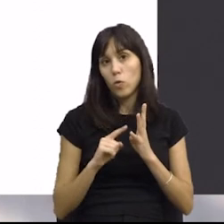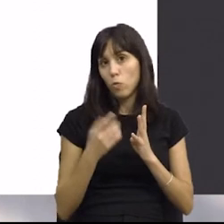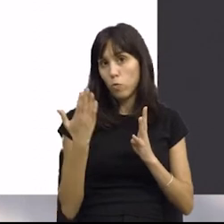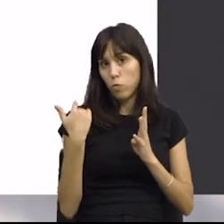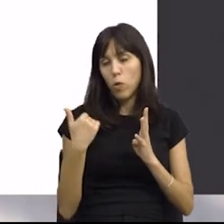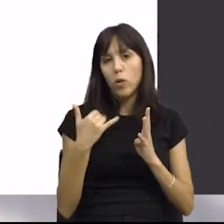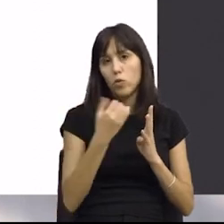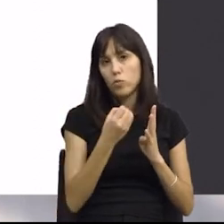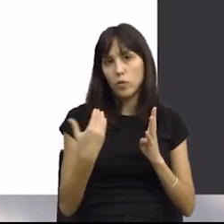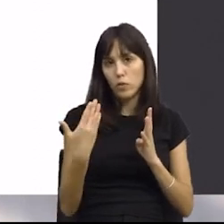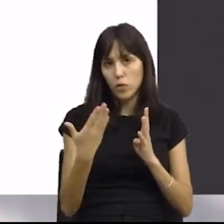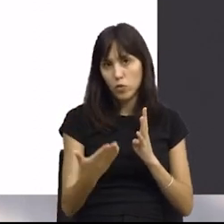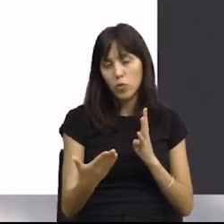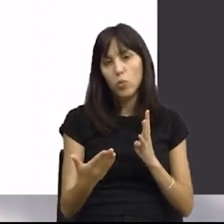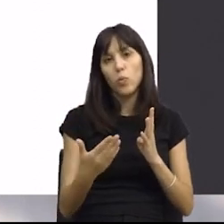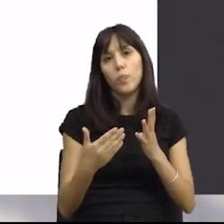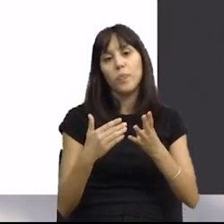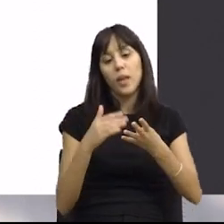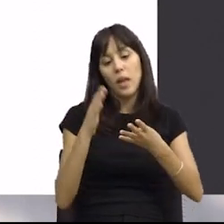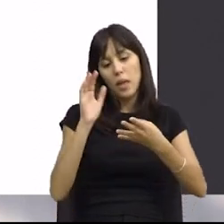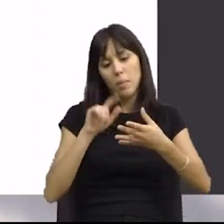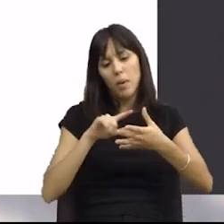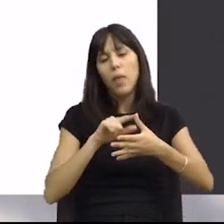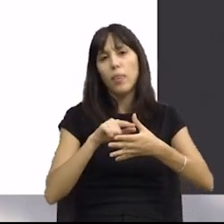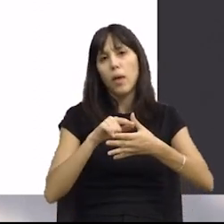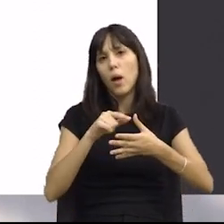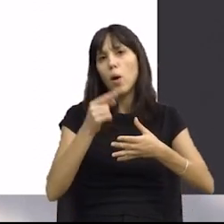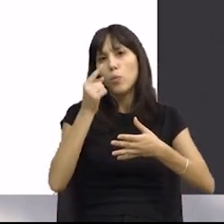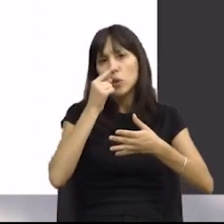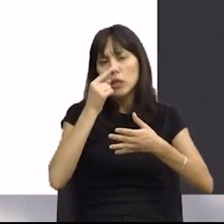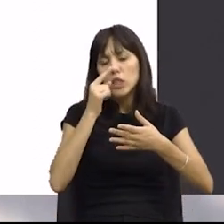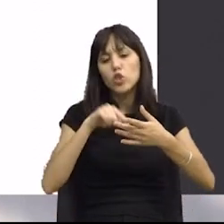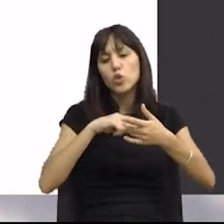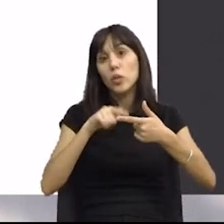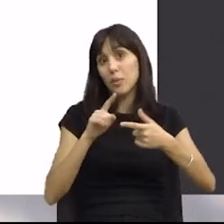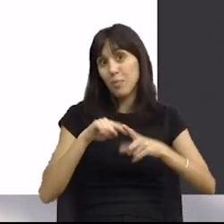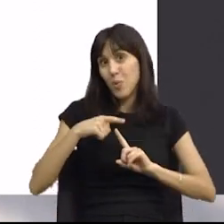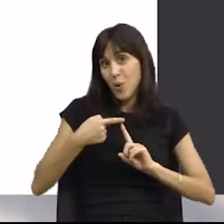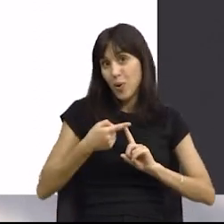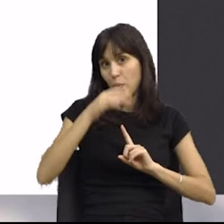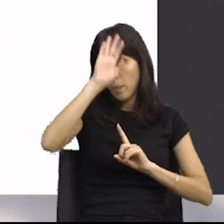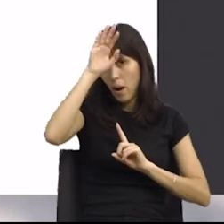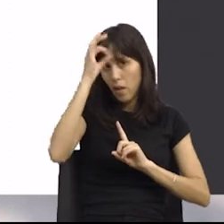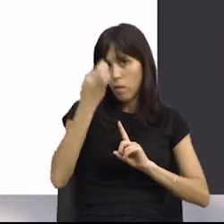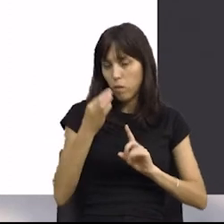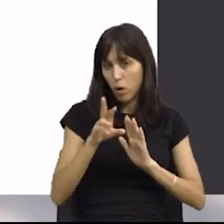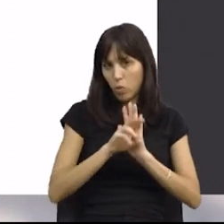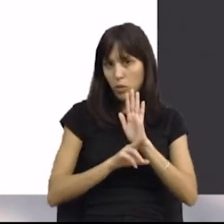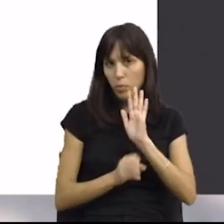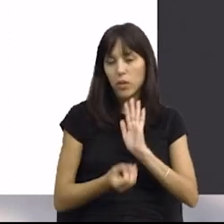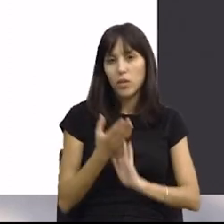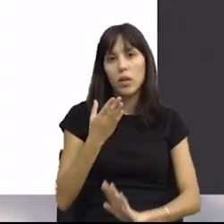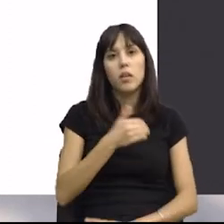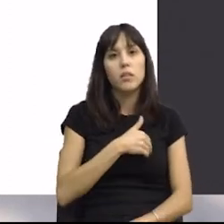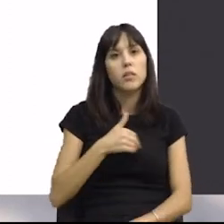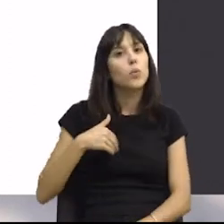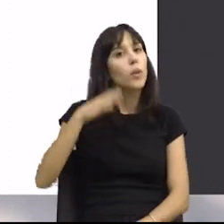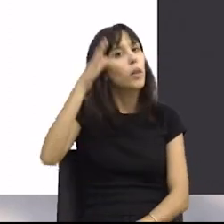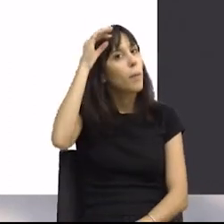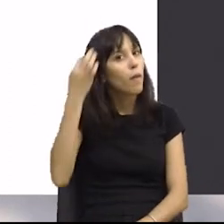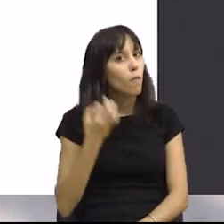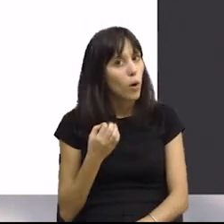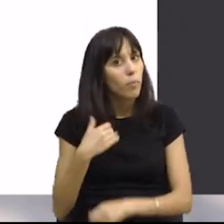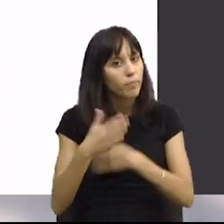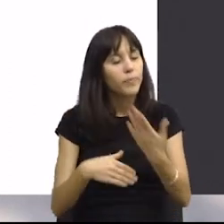Montijo, com o Regulamento Municipal do Animal, em 2022, e já este ano Braga também avançou com o Regulamento de Bem-Estar Animal. E,